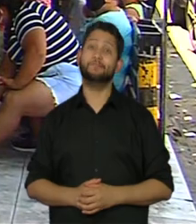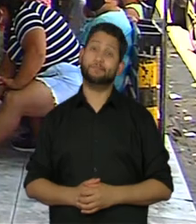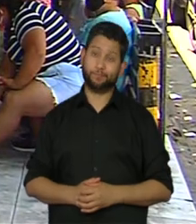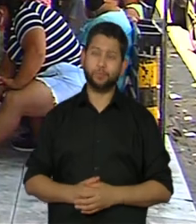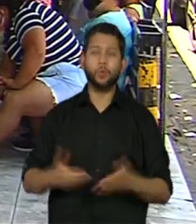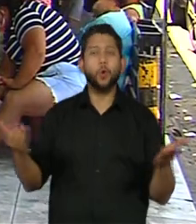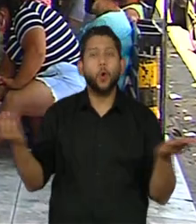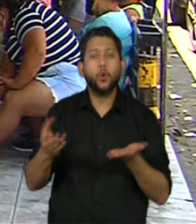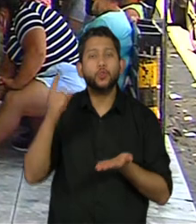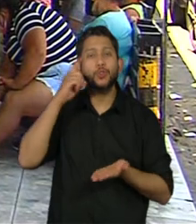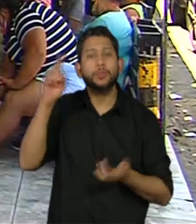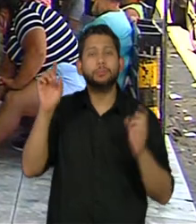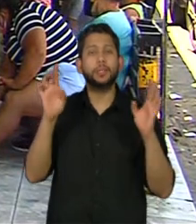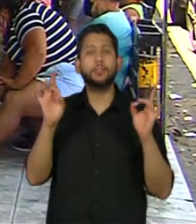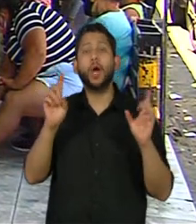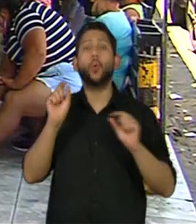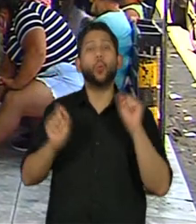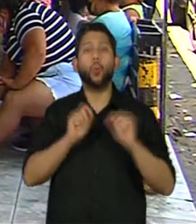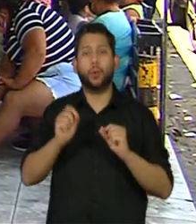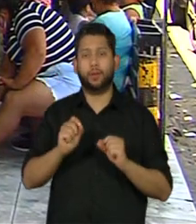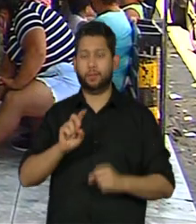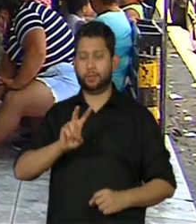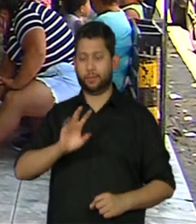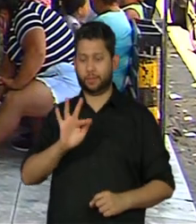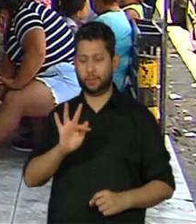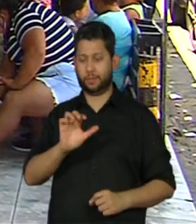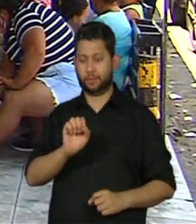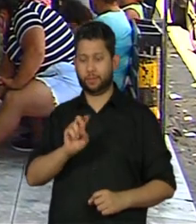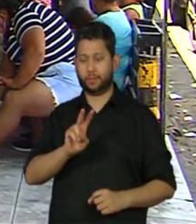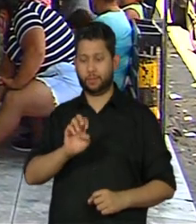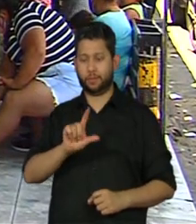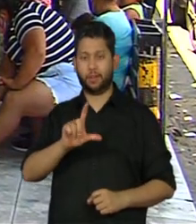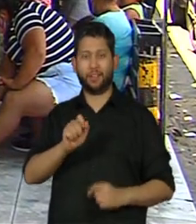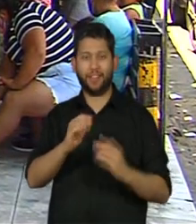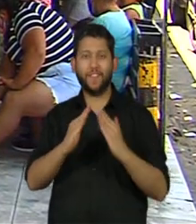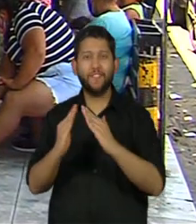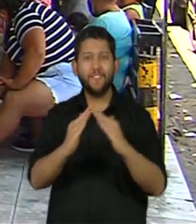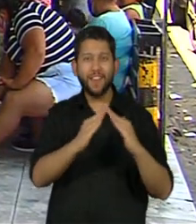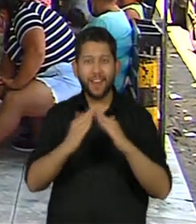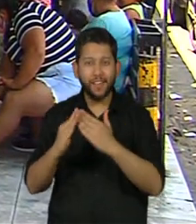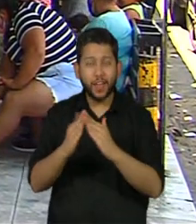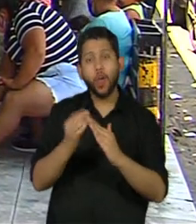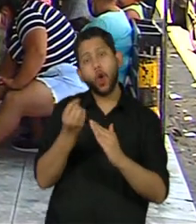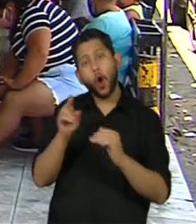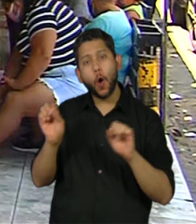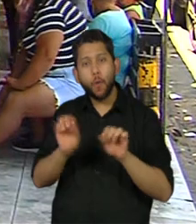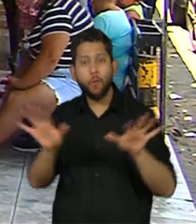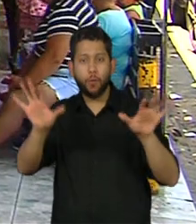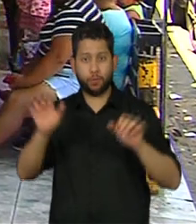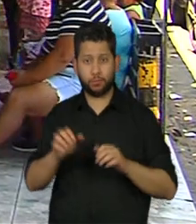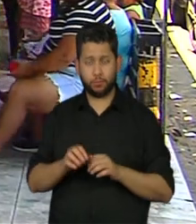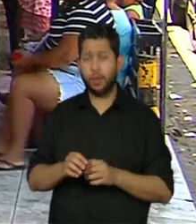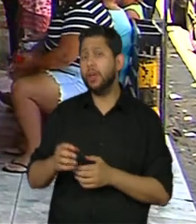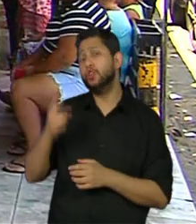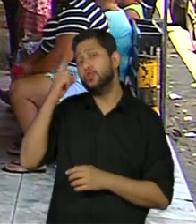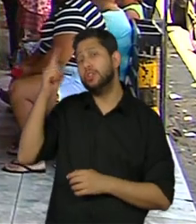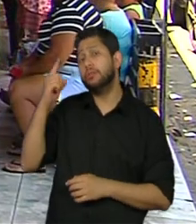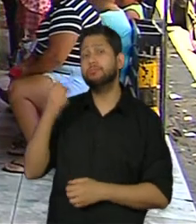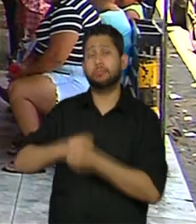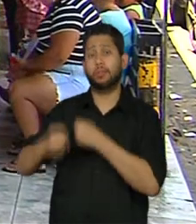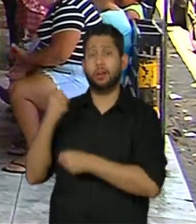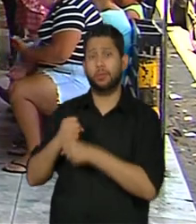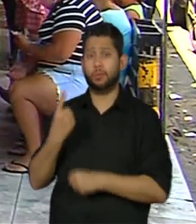Hoje é o dia da favela. A data de 4 de novembro foi escolhida com base num documento emitido no Rio de Janeiro em 1900,